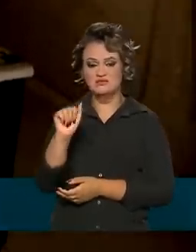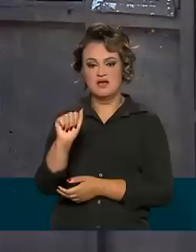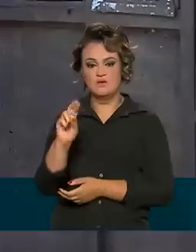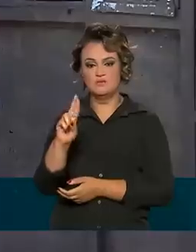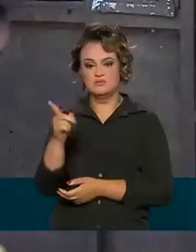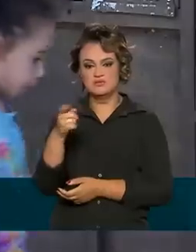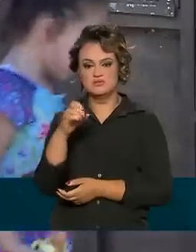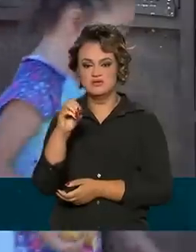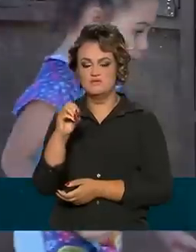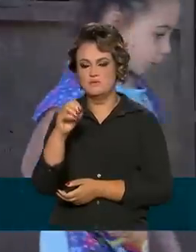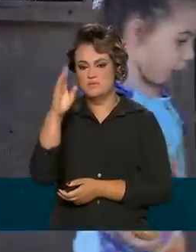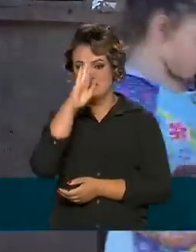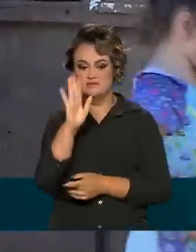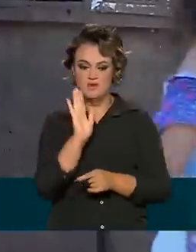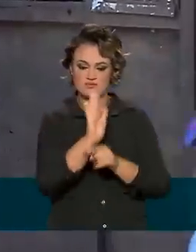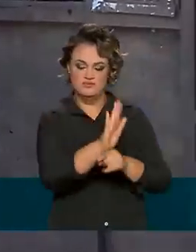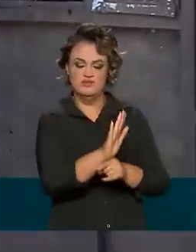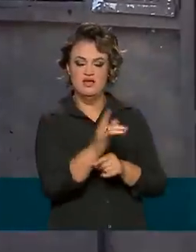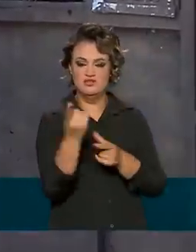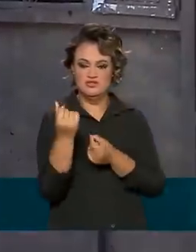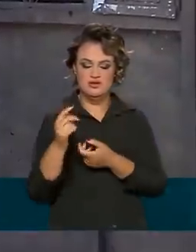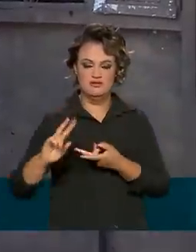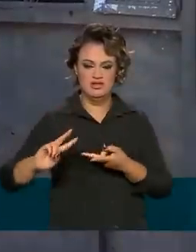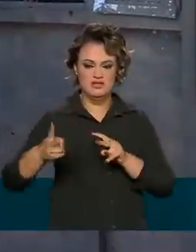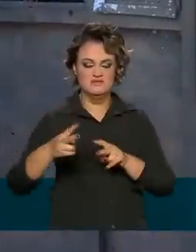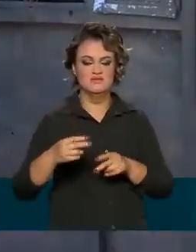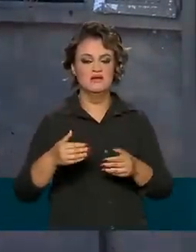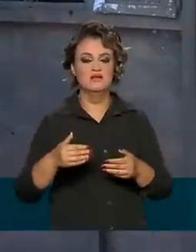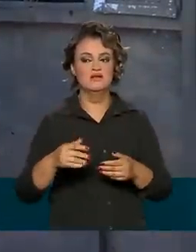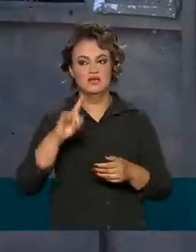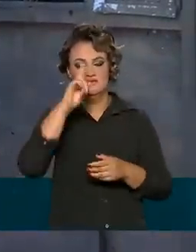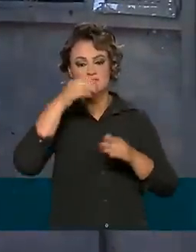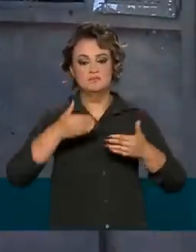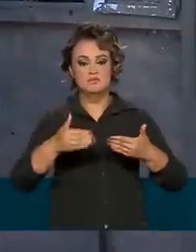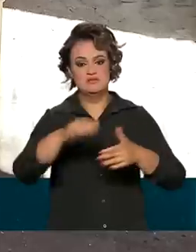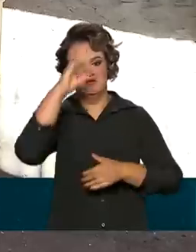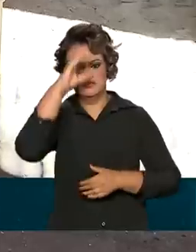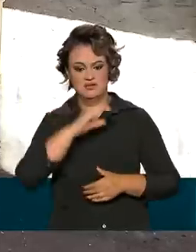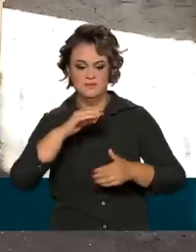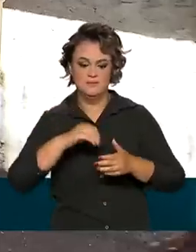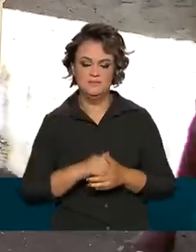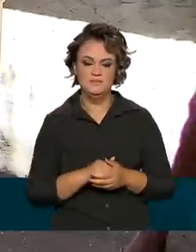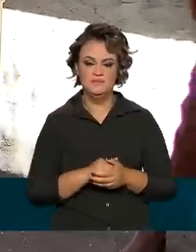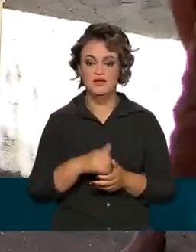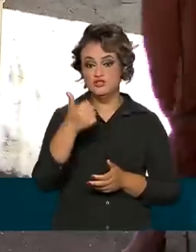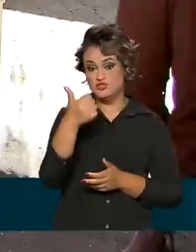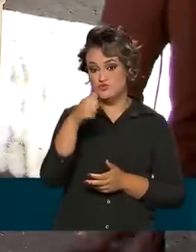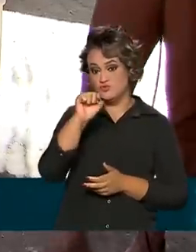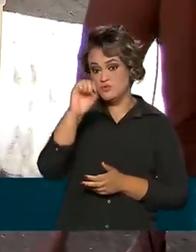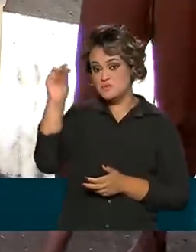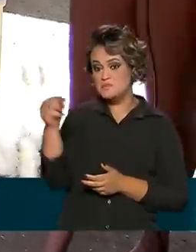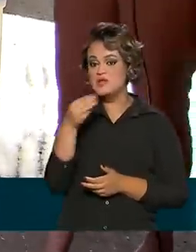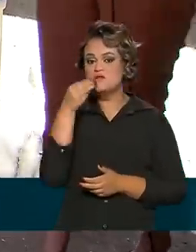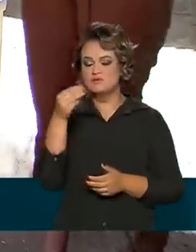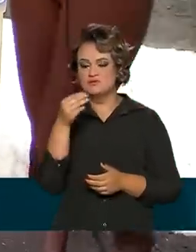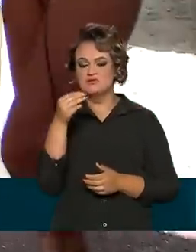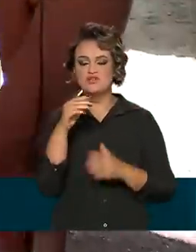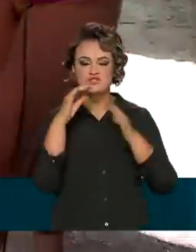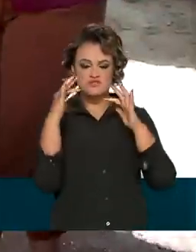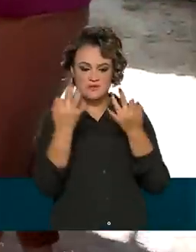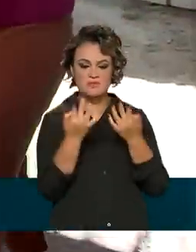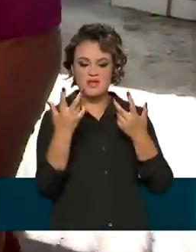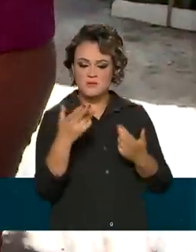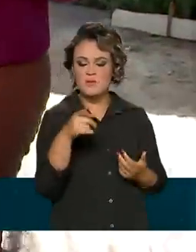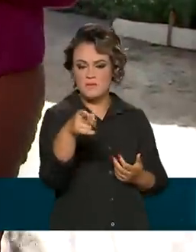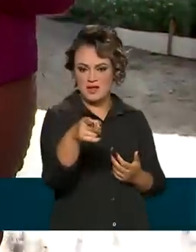Brasil, programa de transferência de renda do Ministério da Cidadania. Mais de 18 milhões de famílias, como